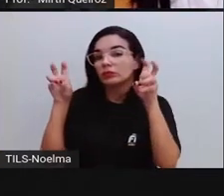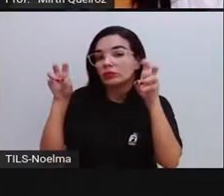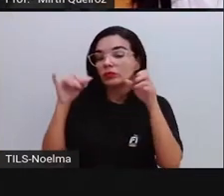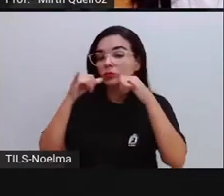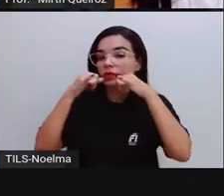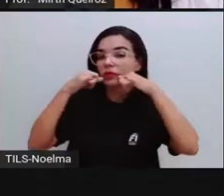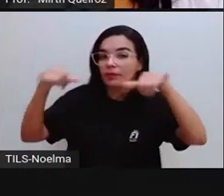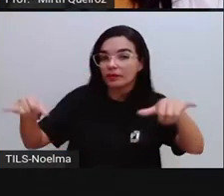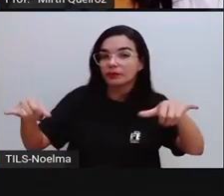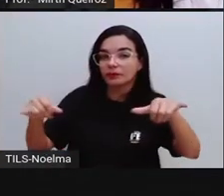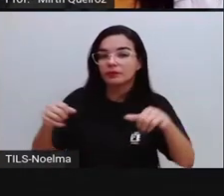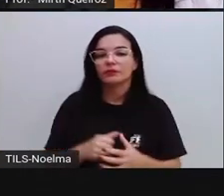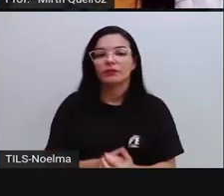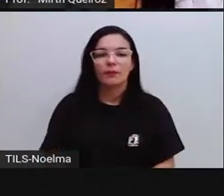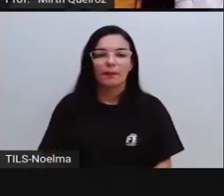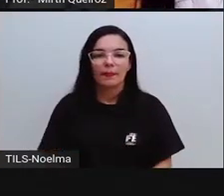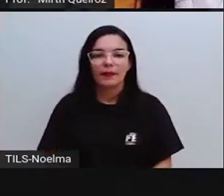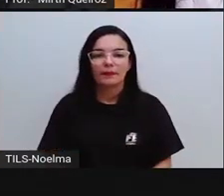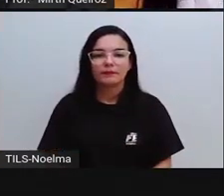título, certo?